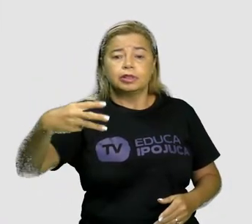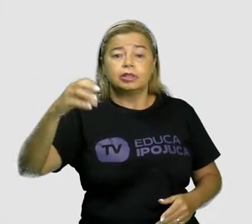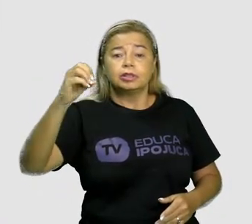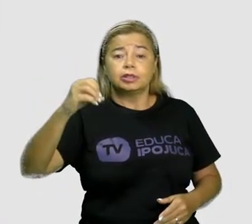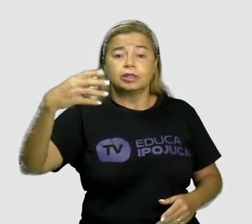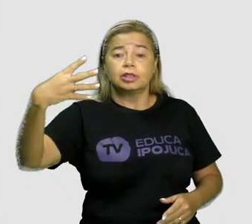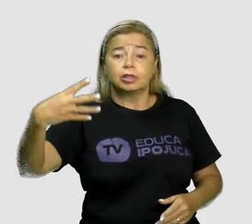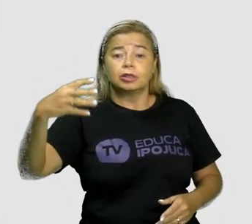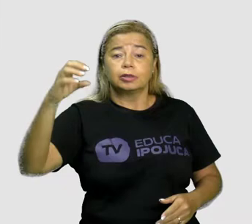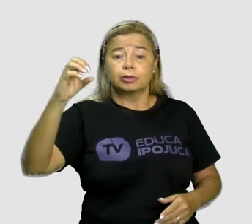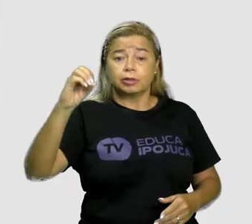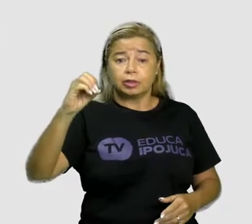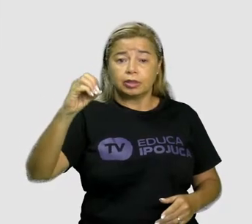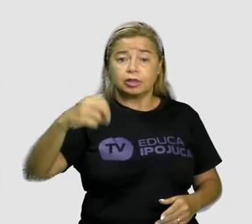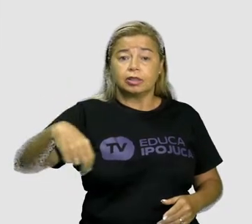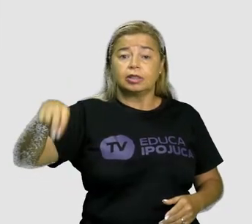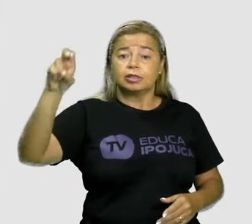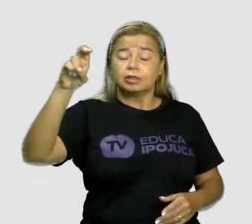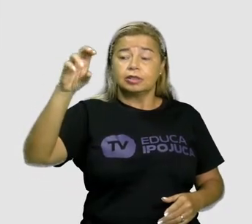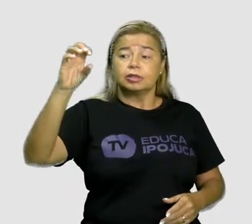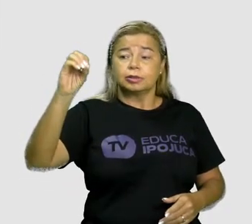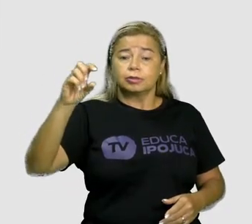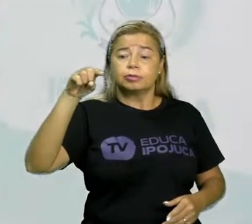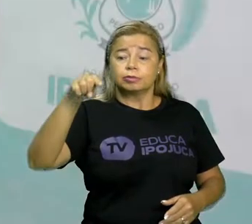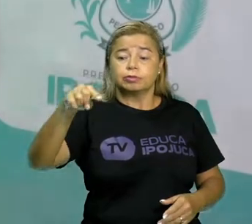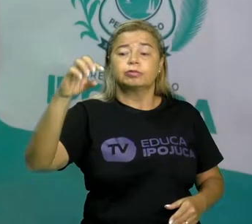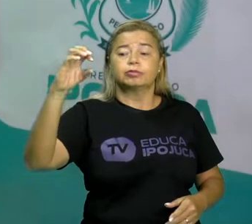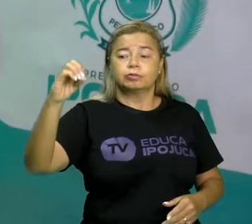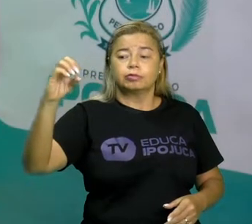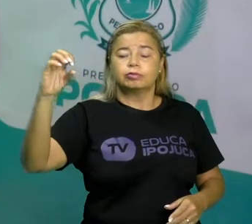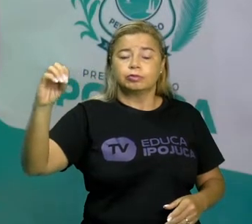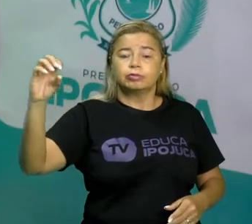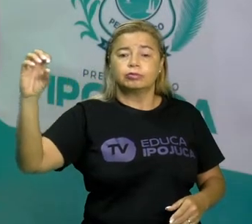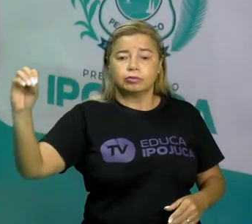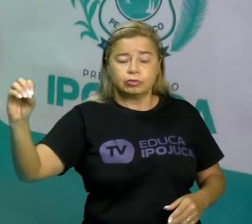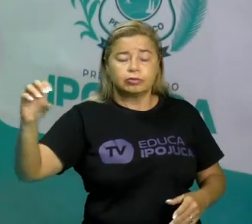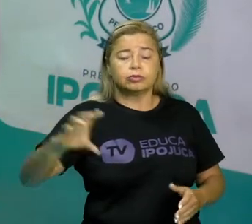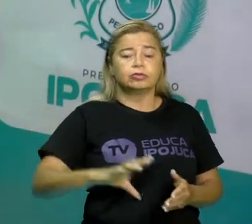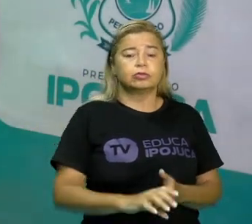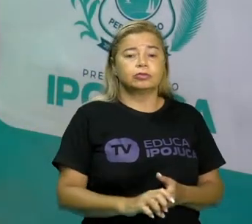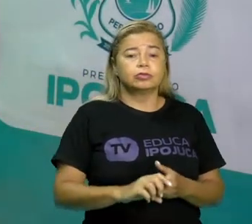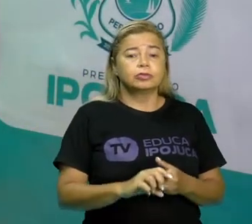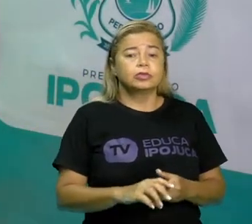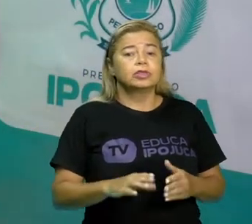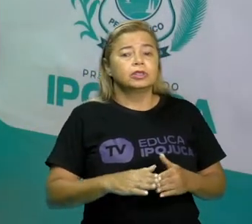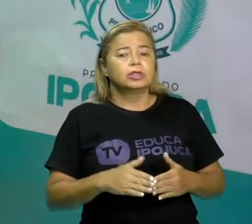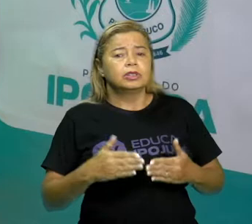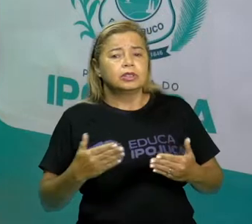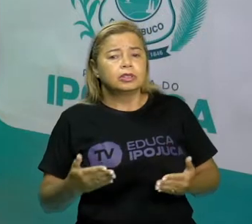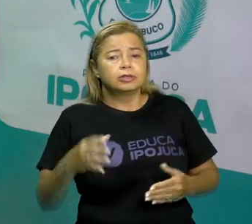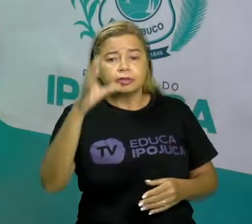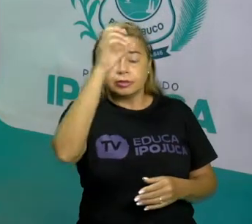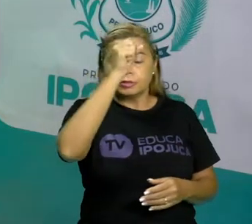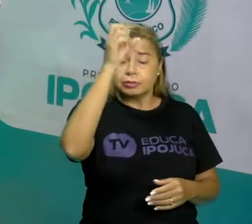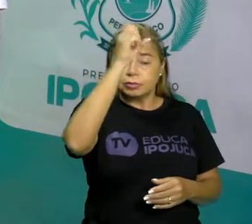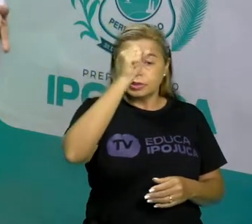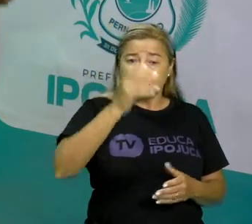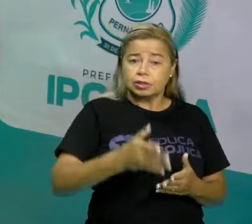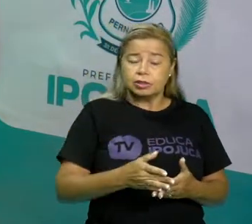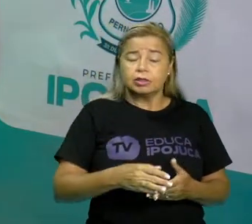quarenta mil, olha que número, cinquenta mil. E com isso nós vamos aprendendo que nós temos unidade,